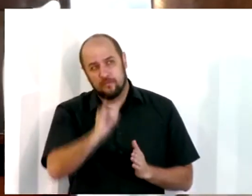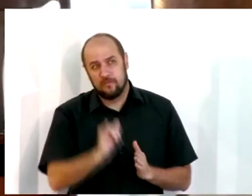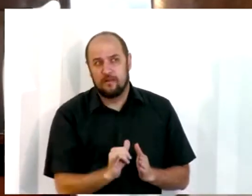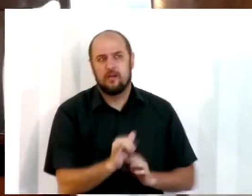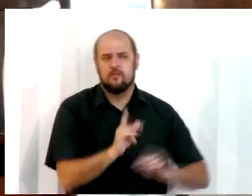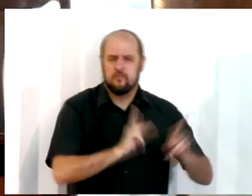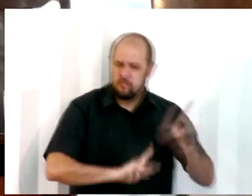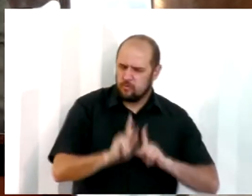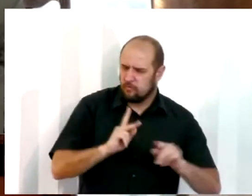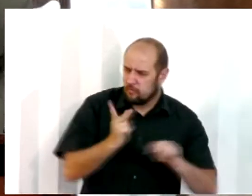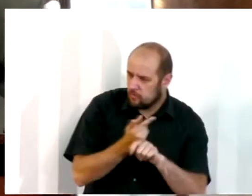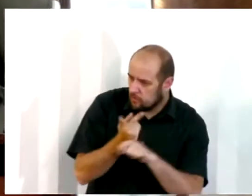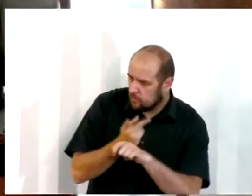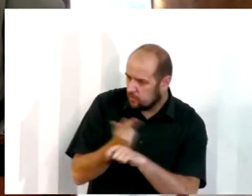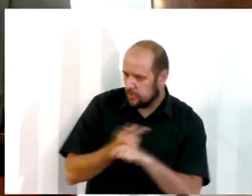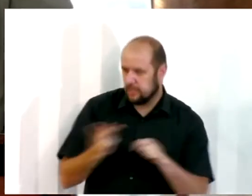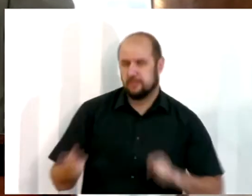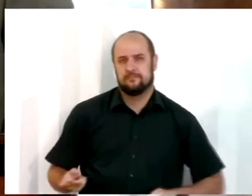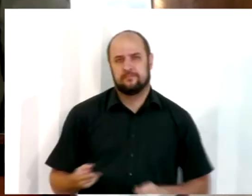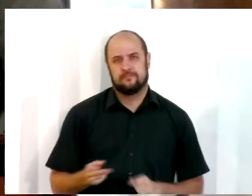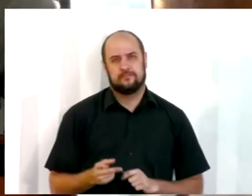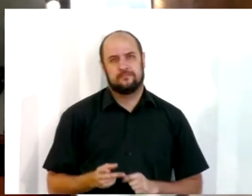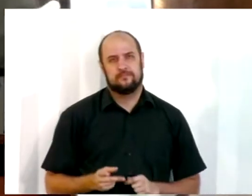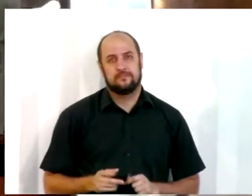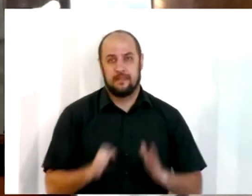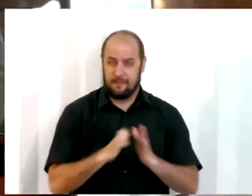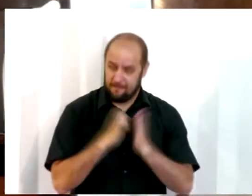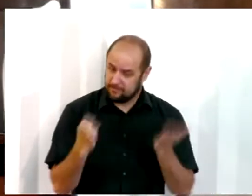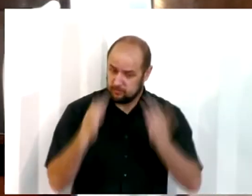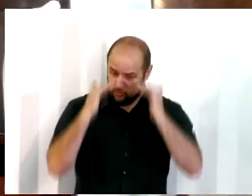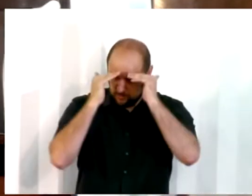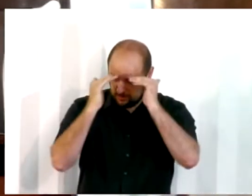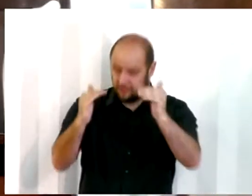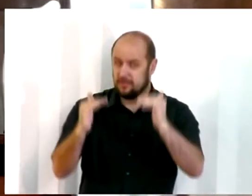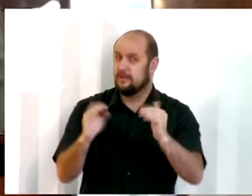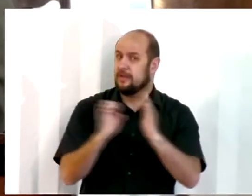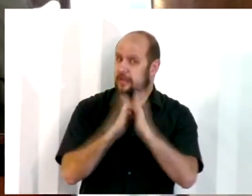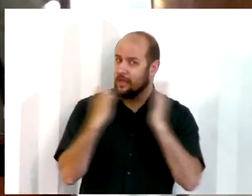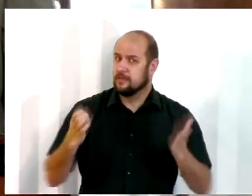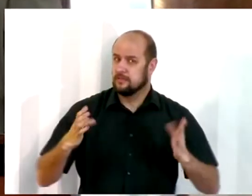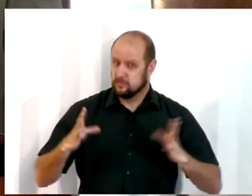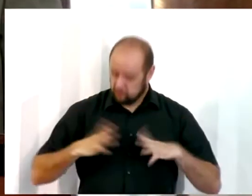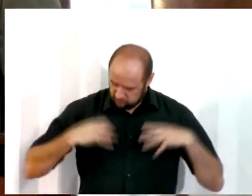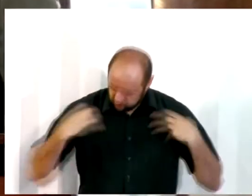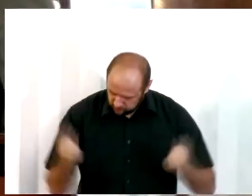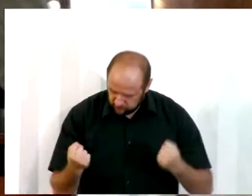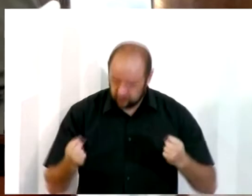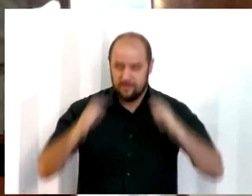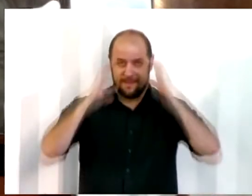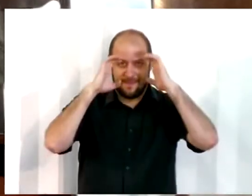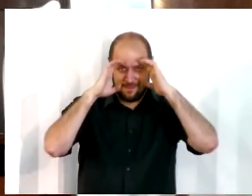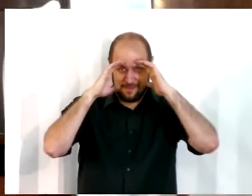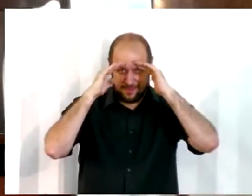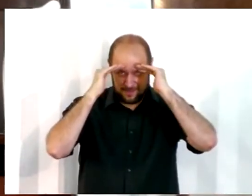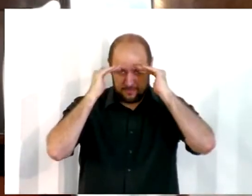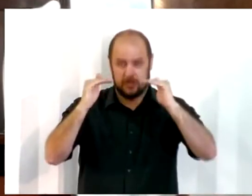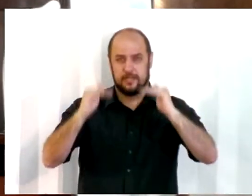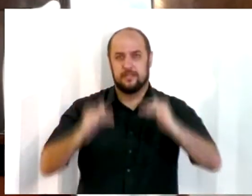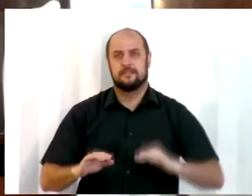O povo busca a palavra. Esdras obedece, porque Esdras tem disposição para buscar. Esdras tem disposição para cumprir.